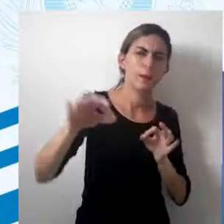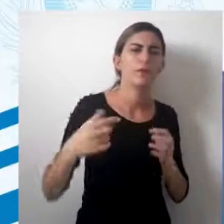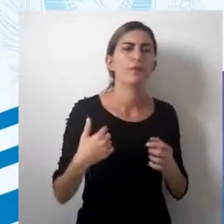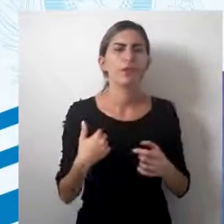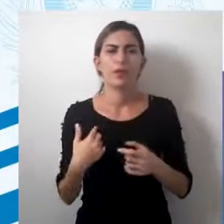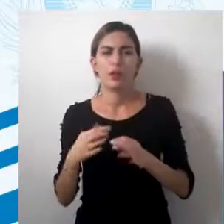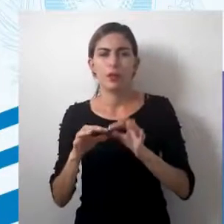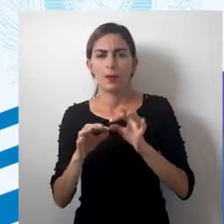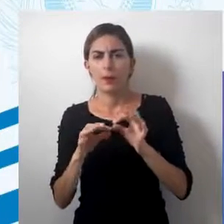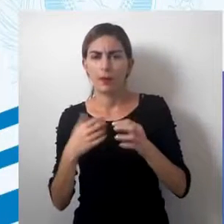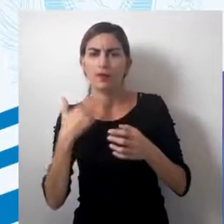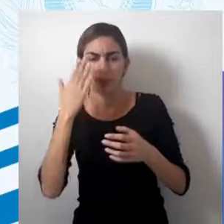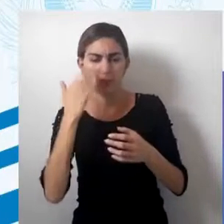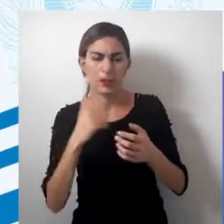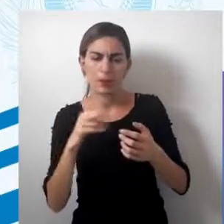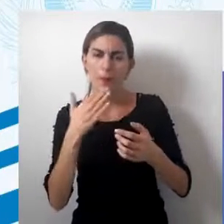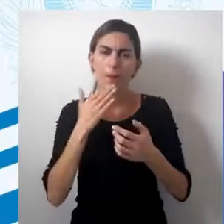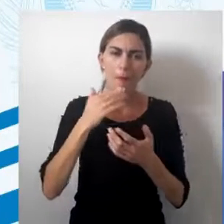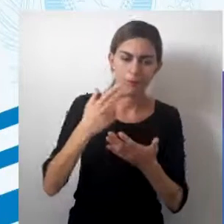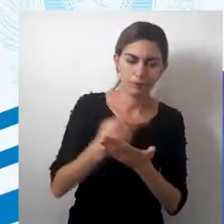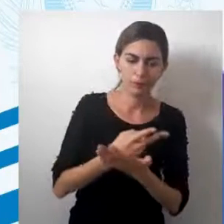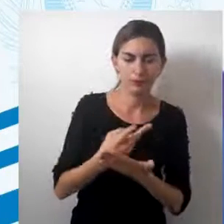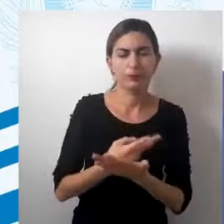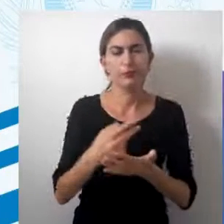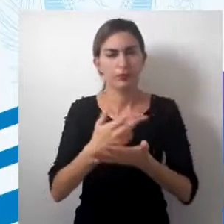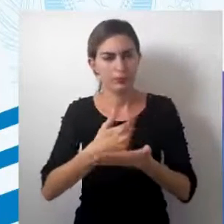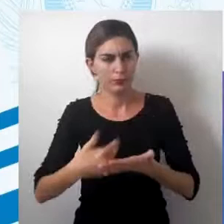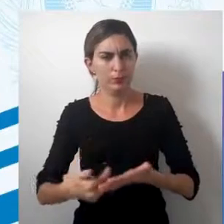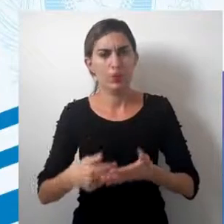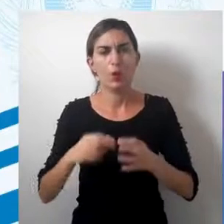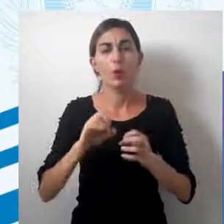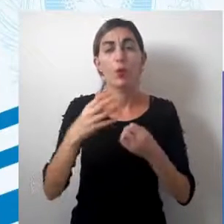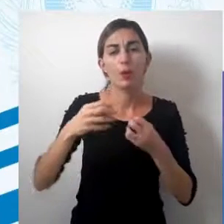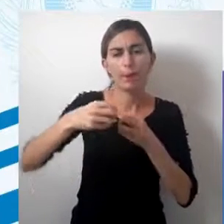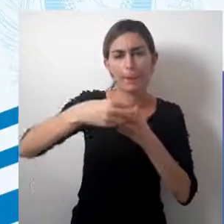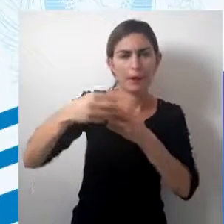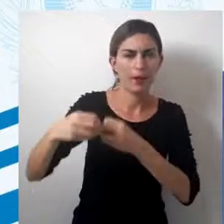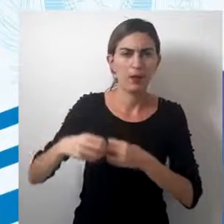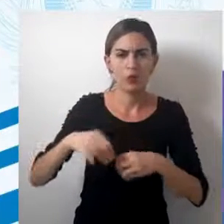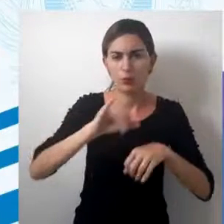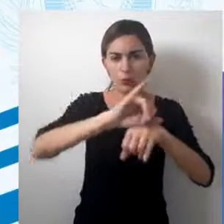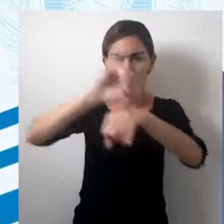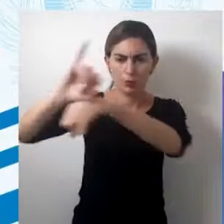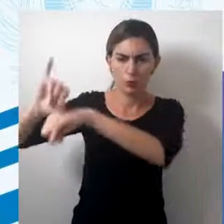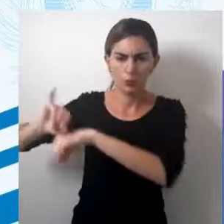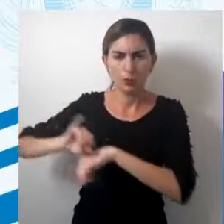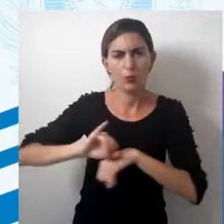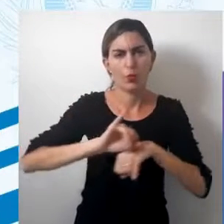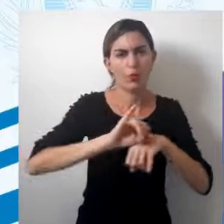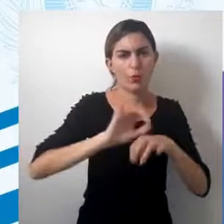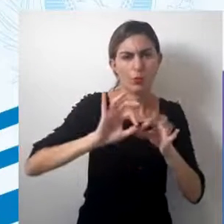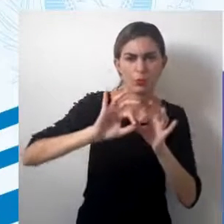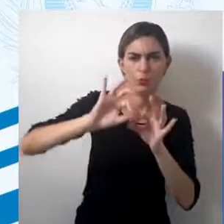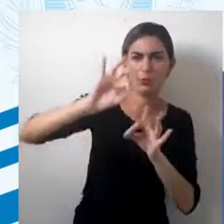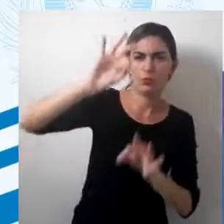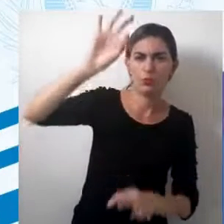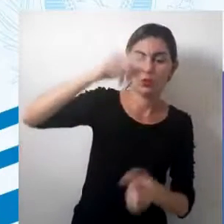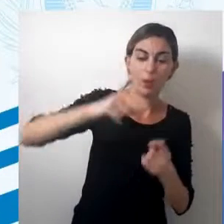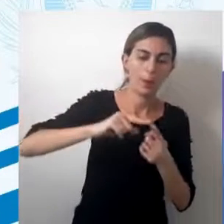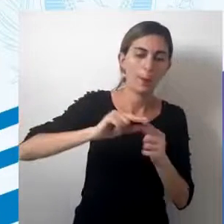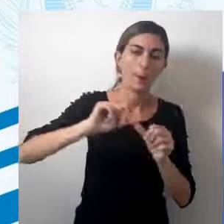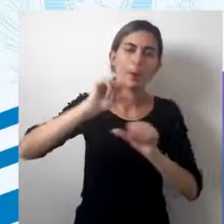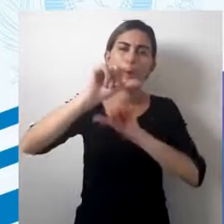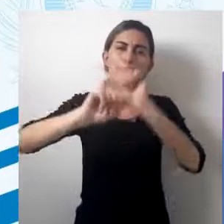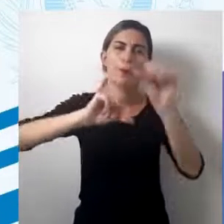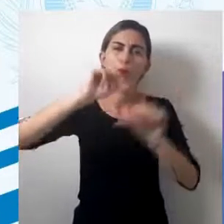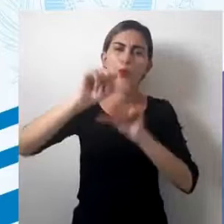consideração as devidas distorções. Quanto mais perto dos polos, nas altas latitudes, ela vai se deformando,